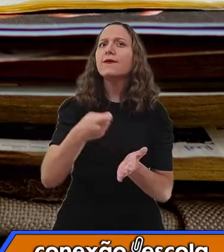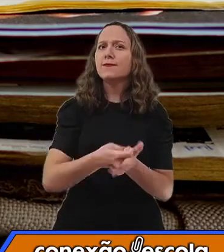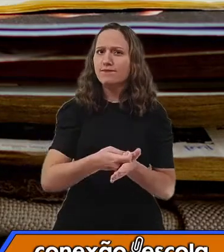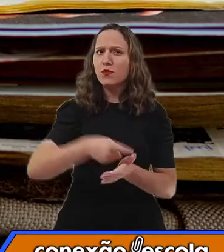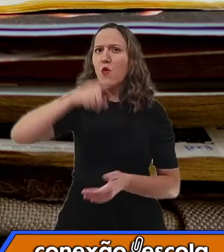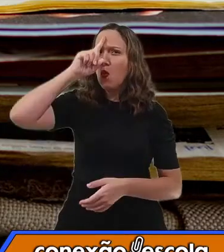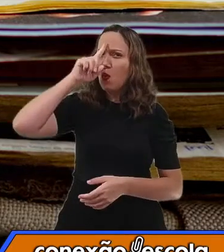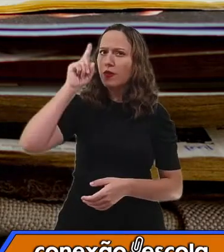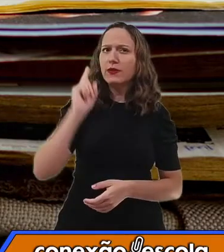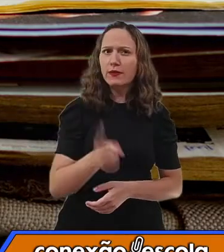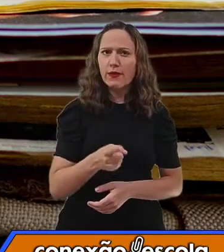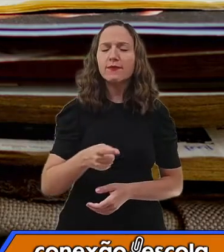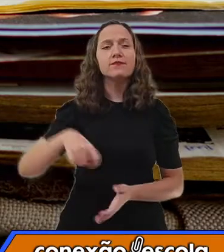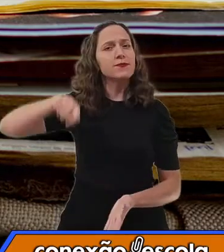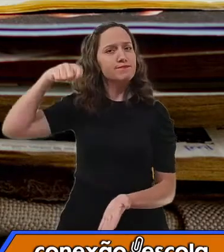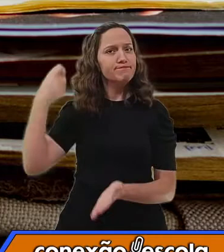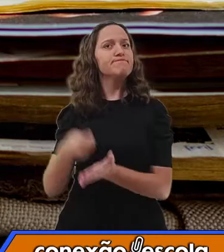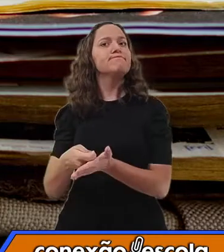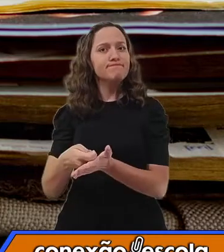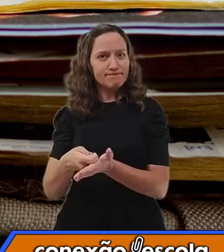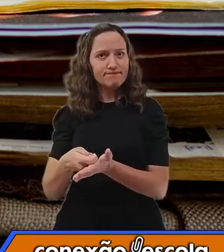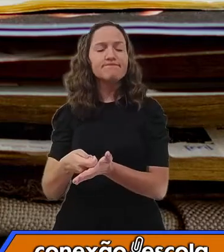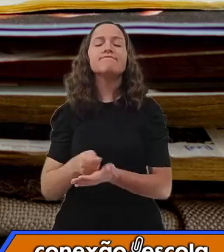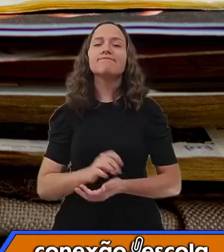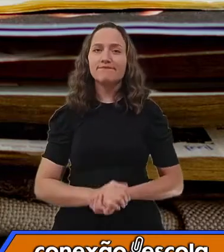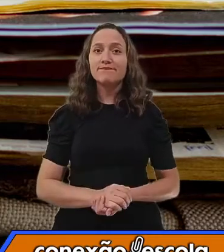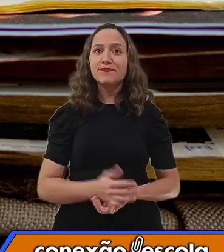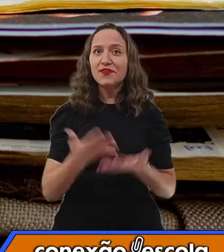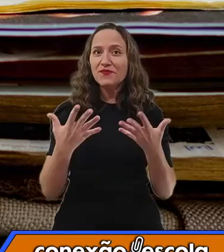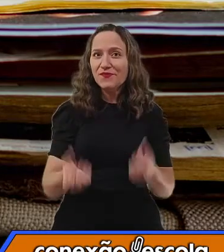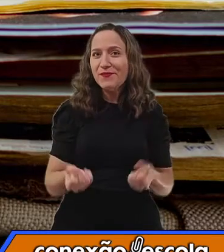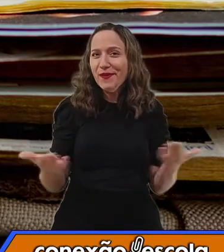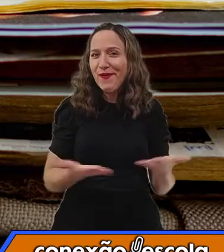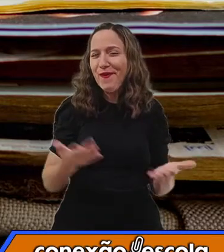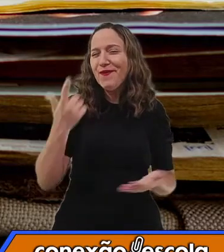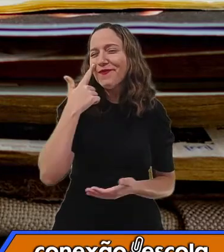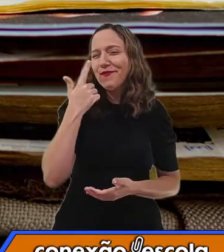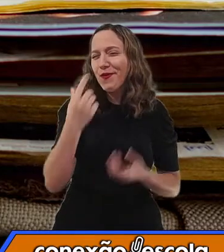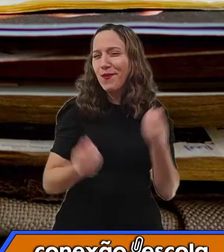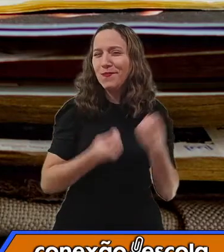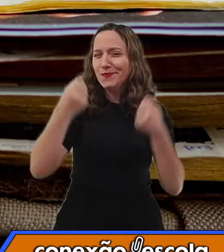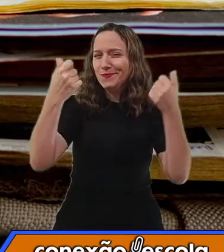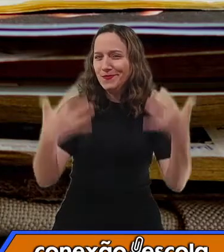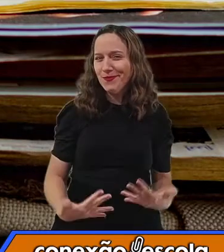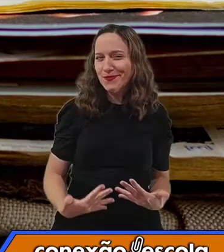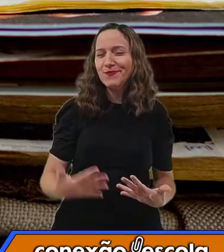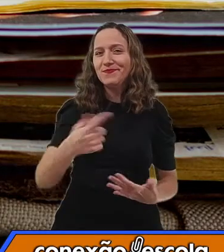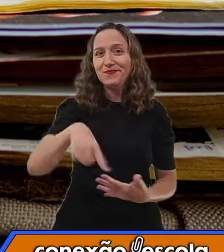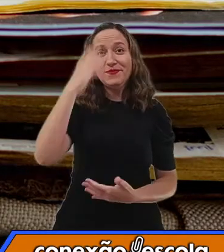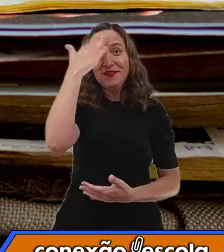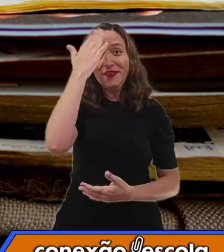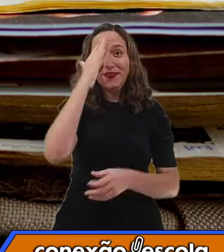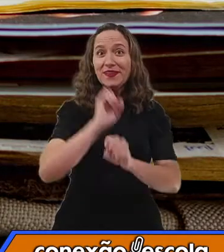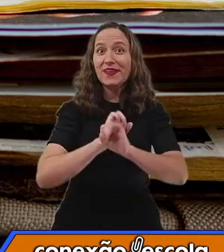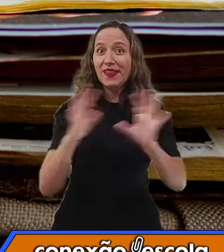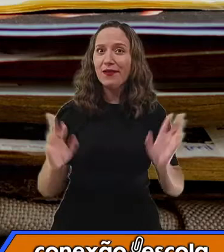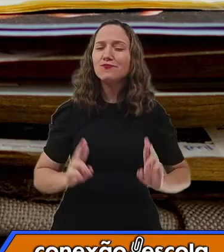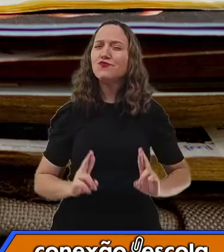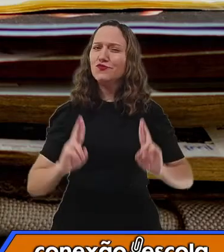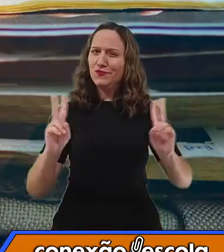ordenar, impor. certo? Vamos ver, então, uma diferença desses dois tipos de texto?